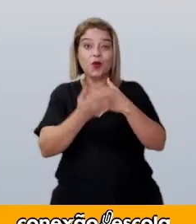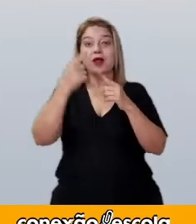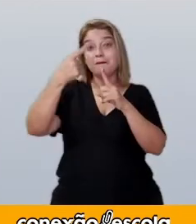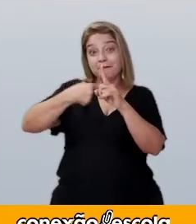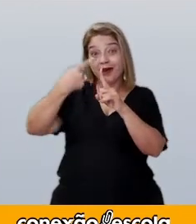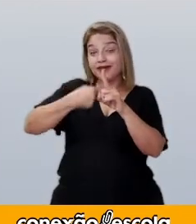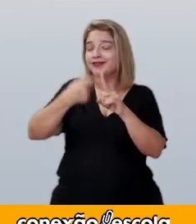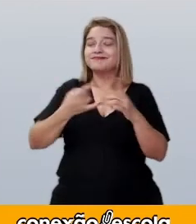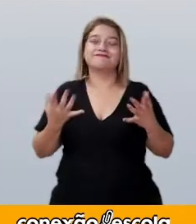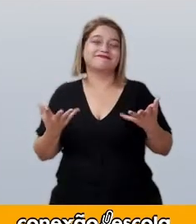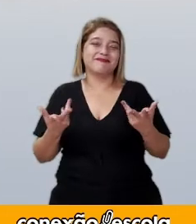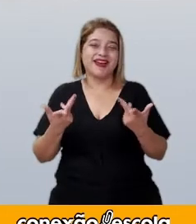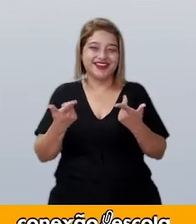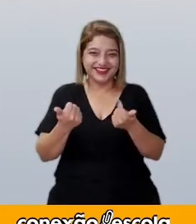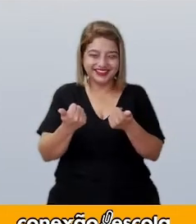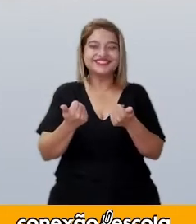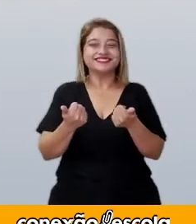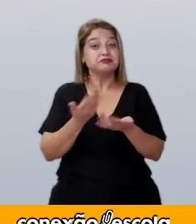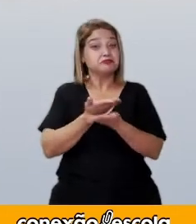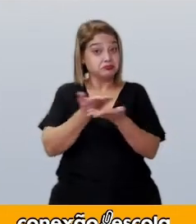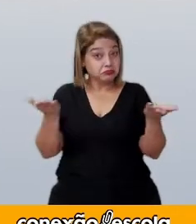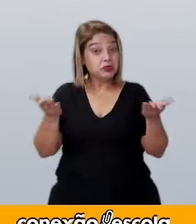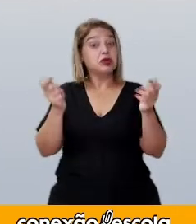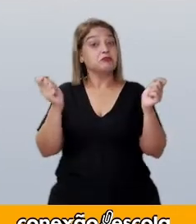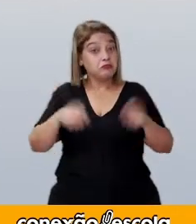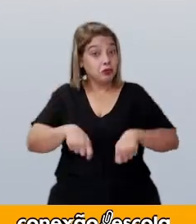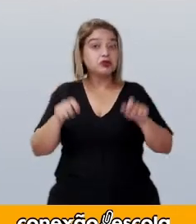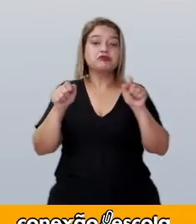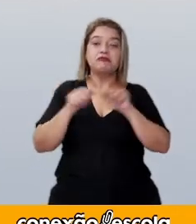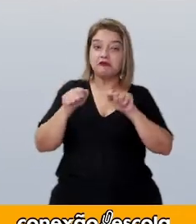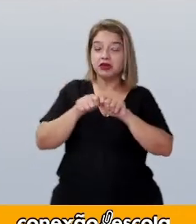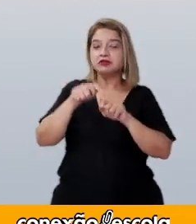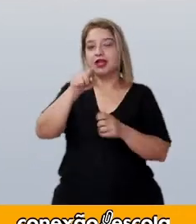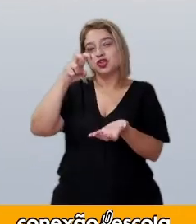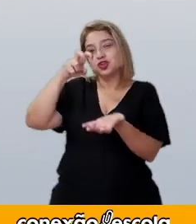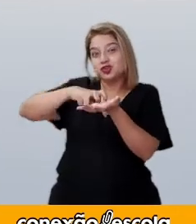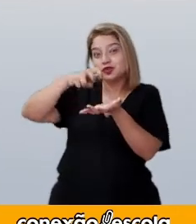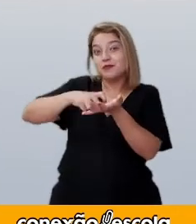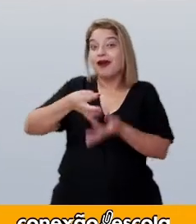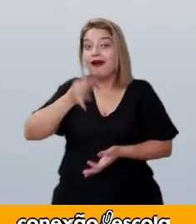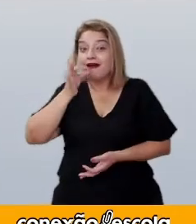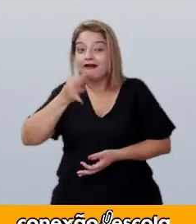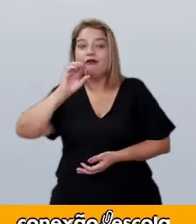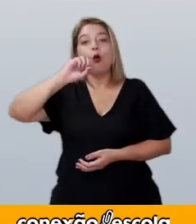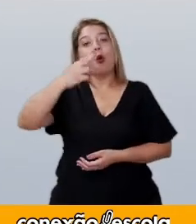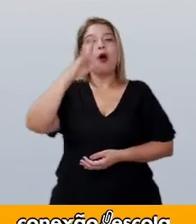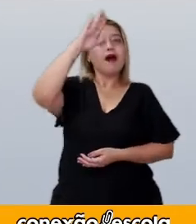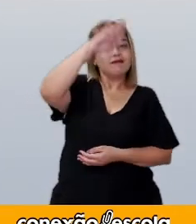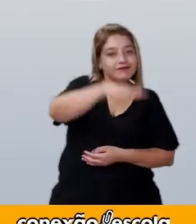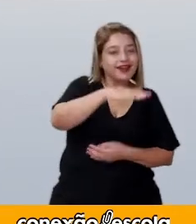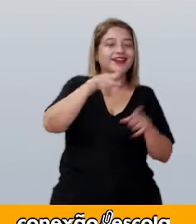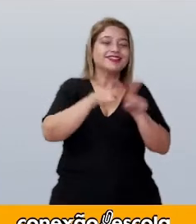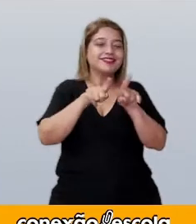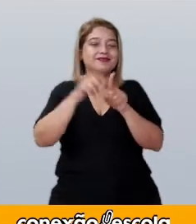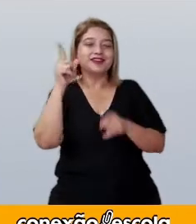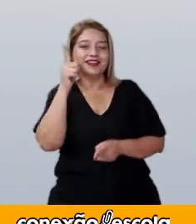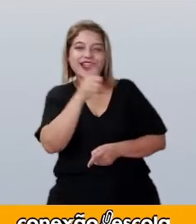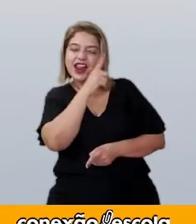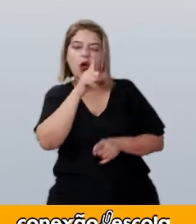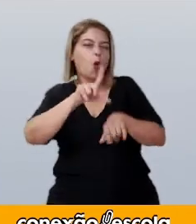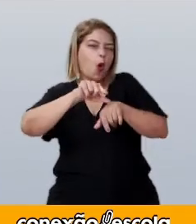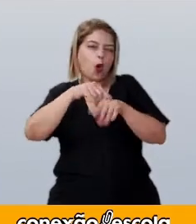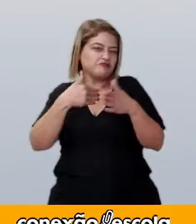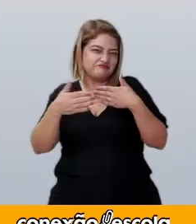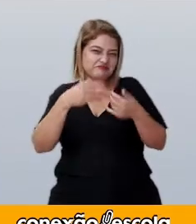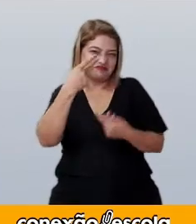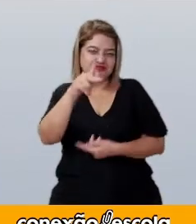maravilhoso, que você pode tanto degustar no café da manhã, como no lanche da tarde ou em qualquer momento que desejar.